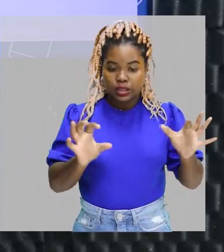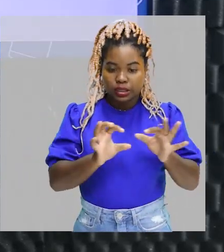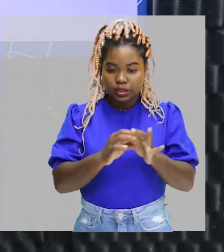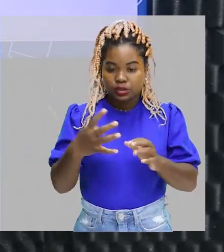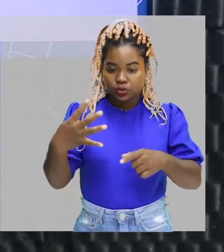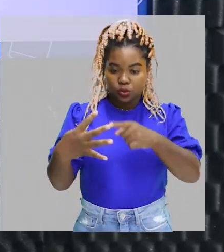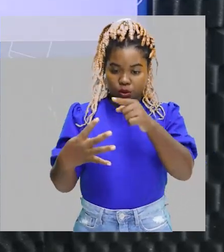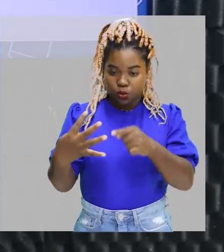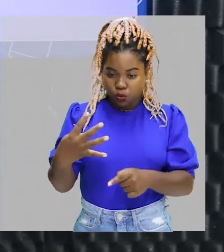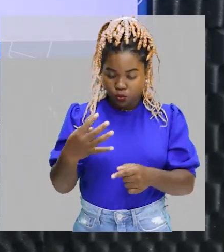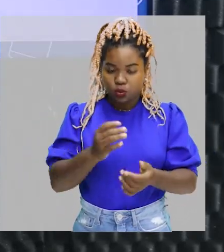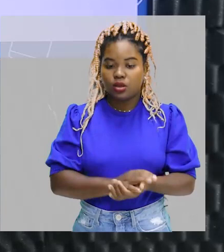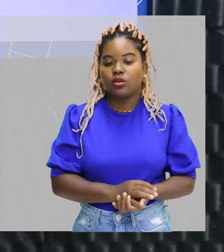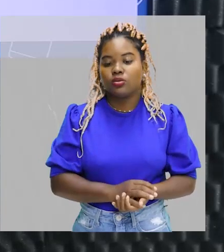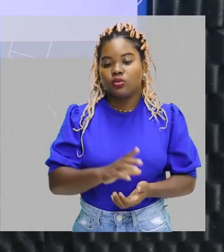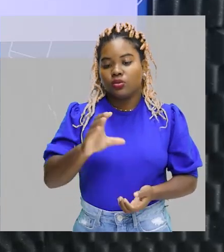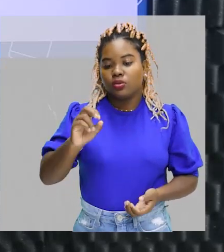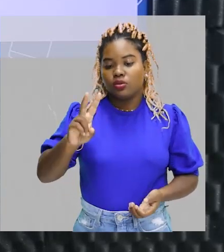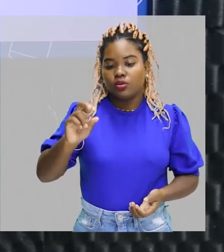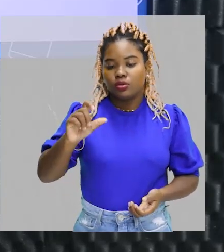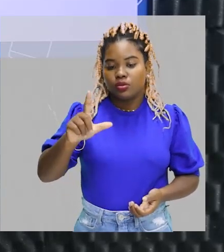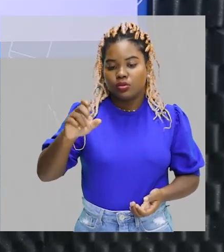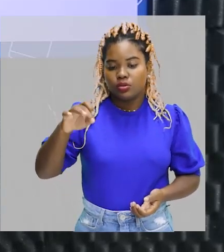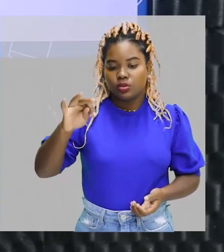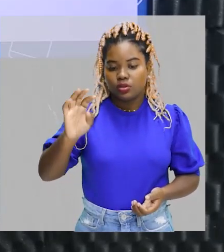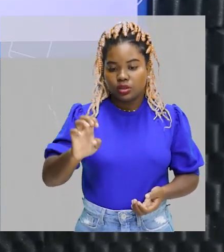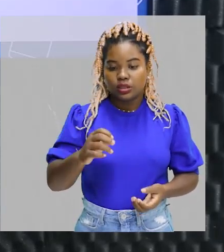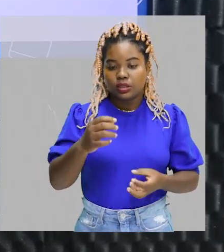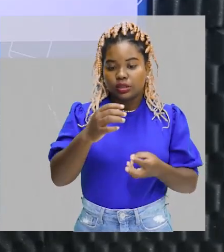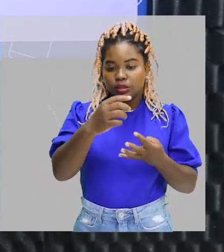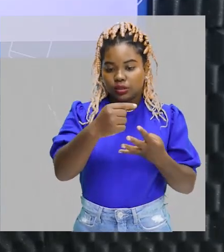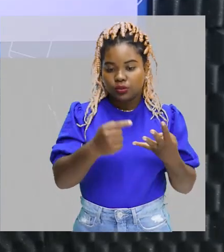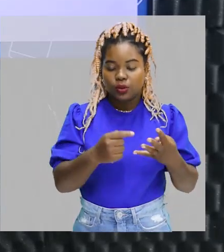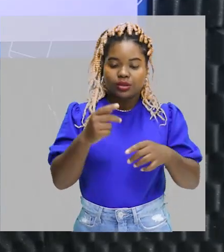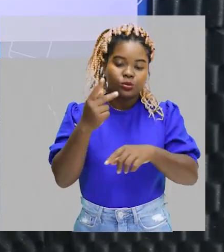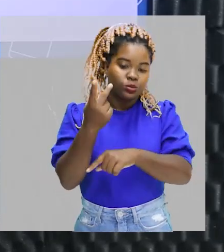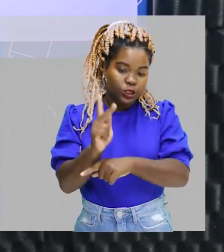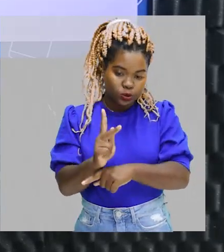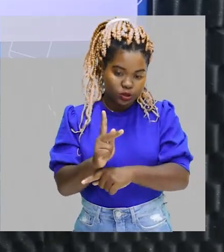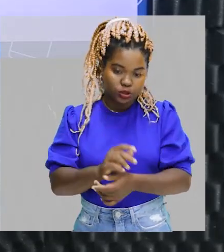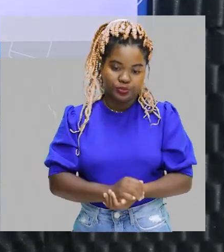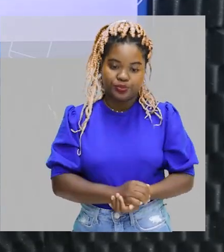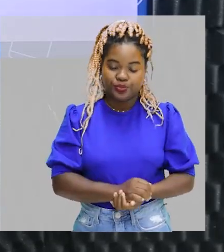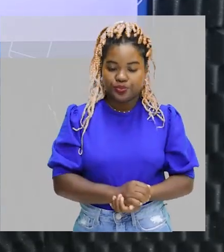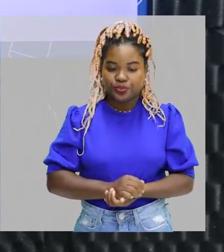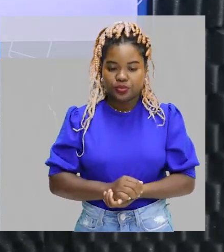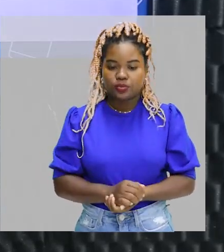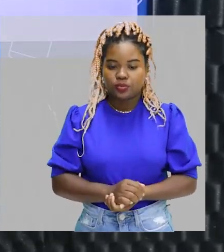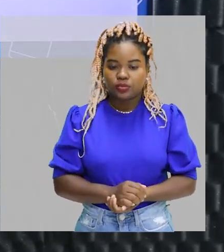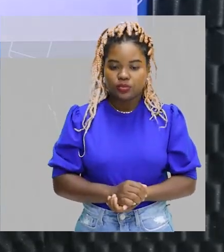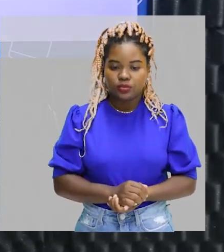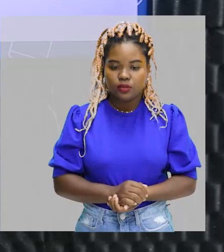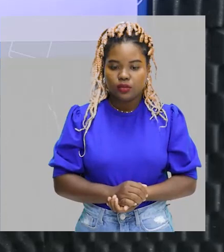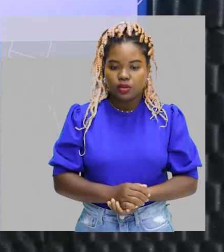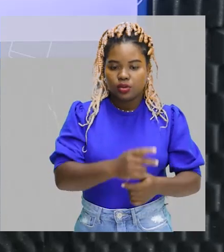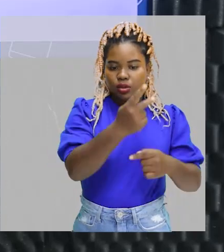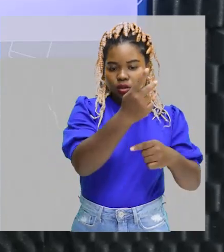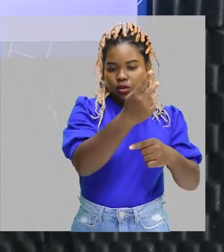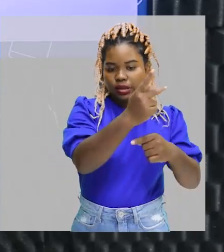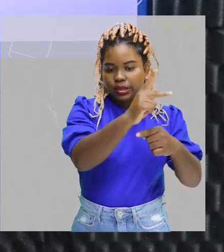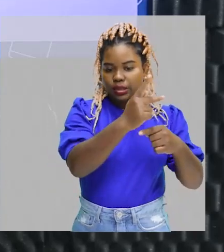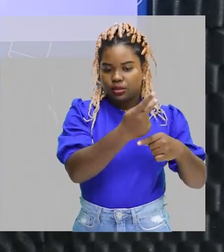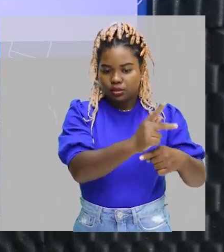elas são estabelecidas com quatro átomos de hidrogênio, certo? Então, modelo de